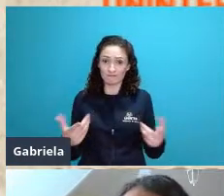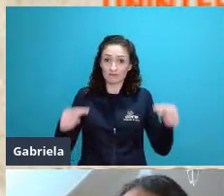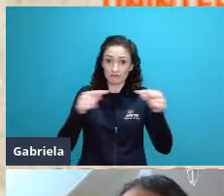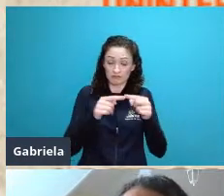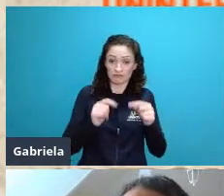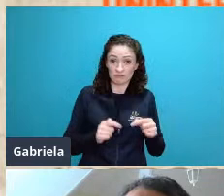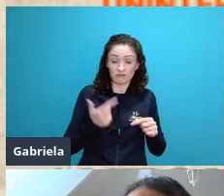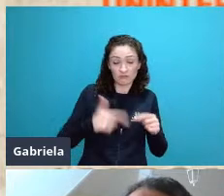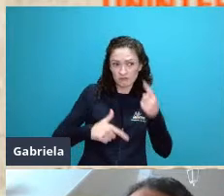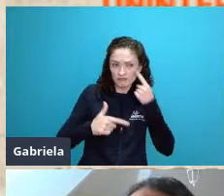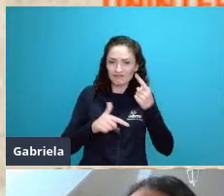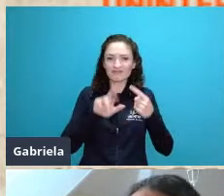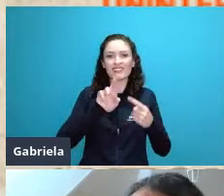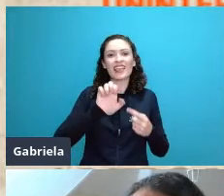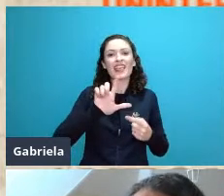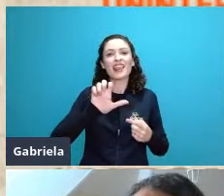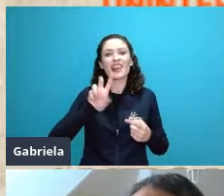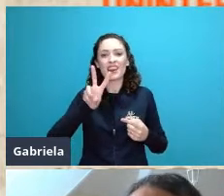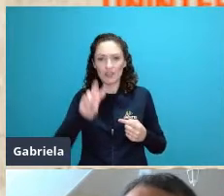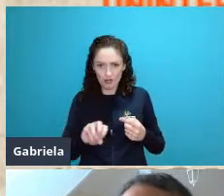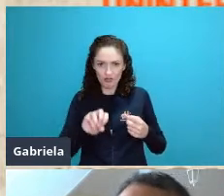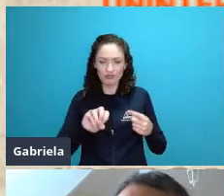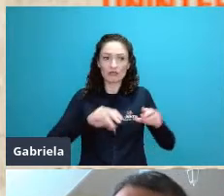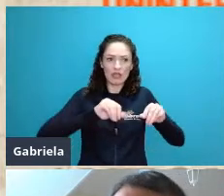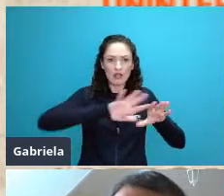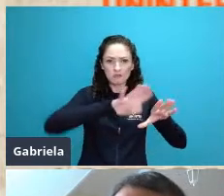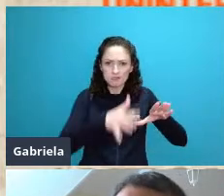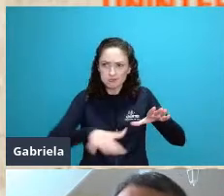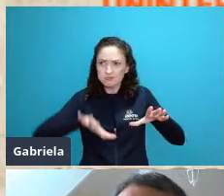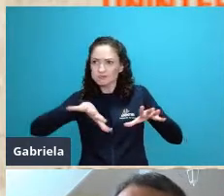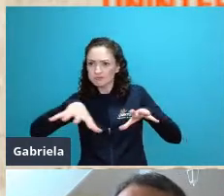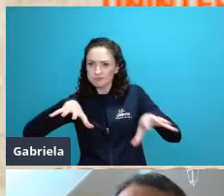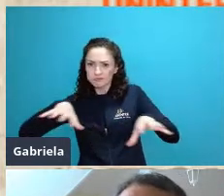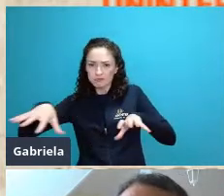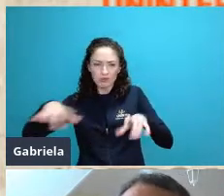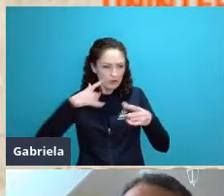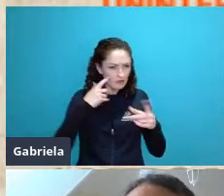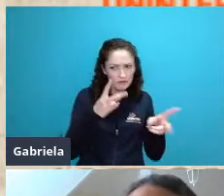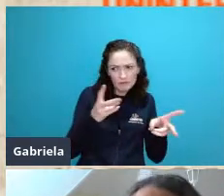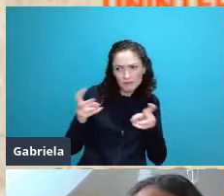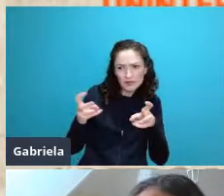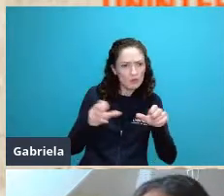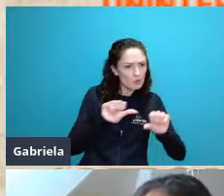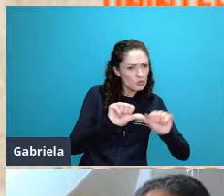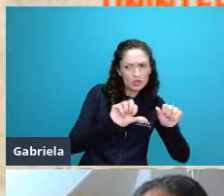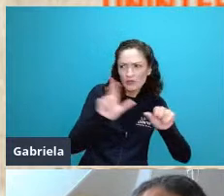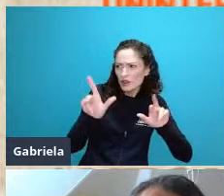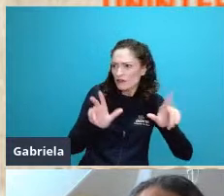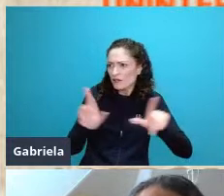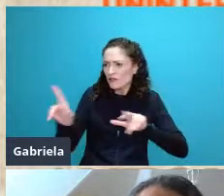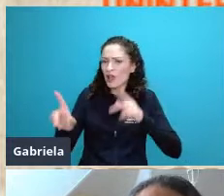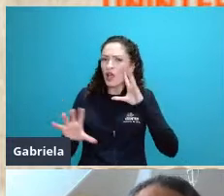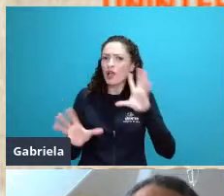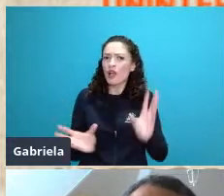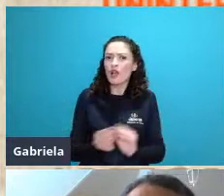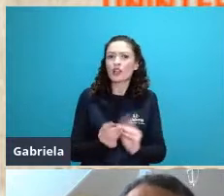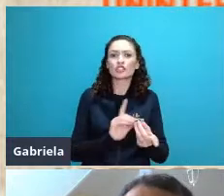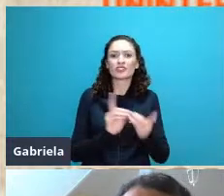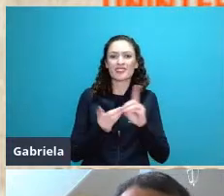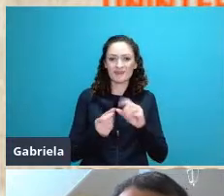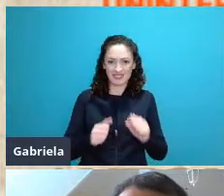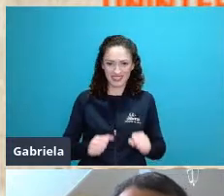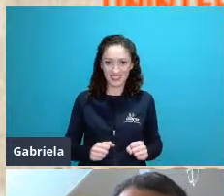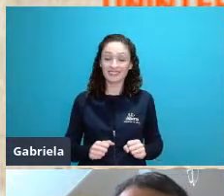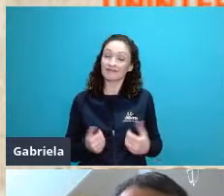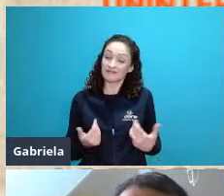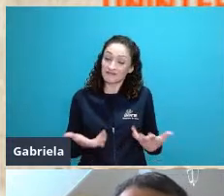do relevo reflete a sua dinâmica então ele se apoia fortemente em